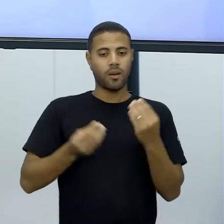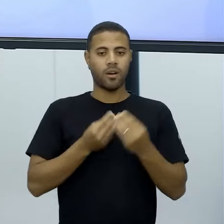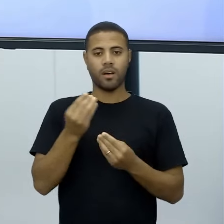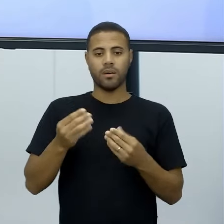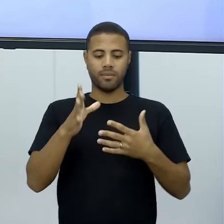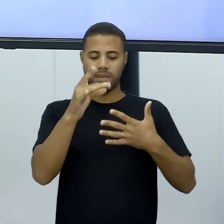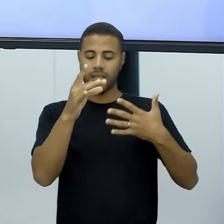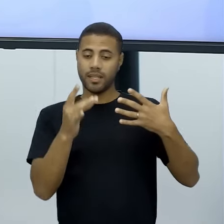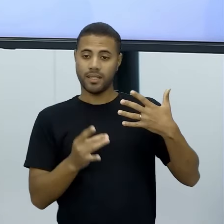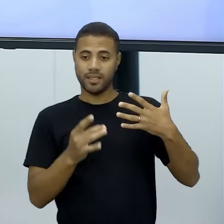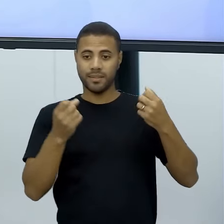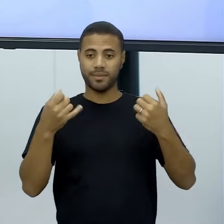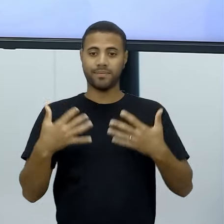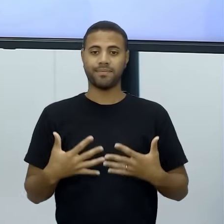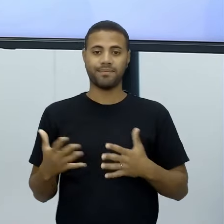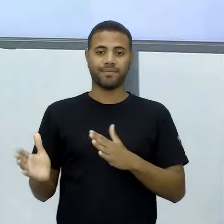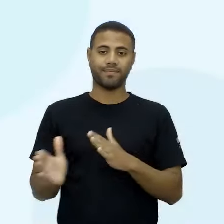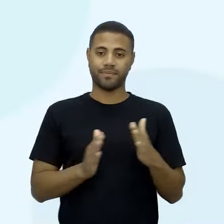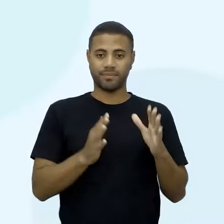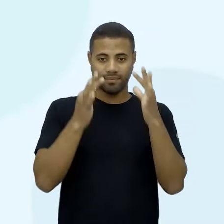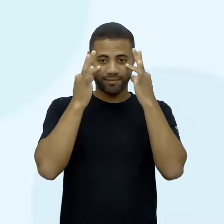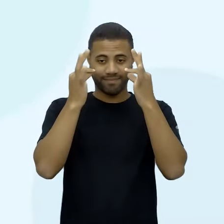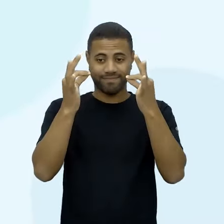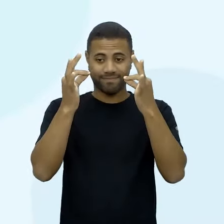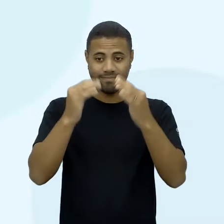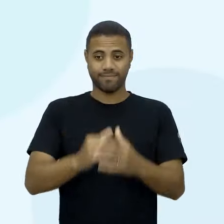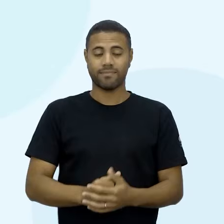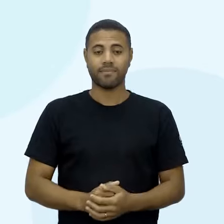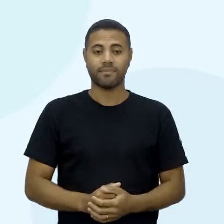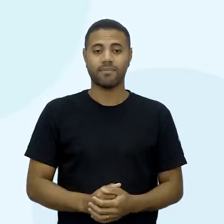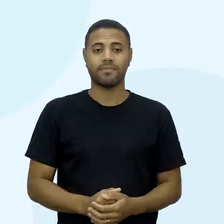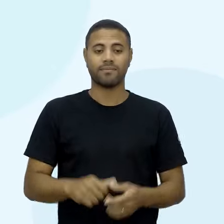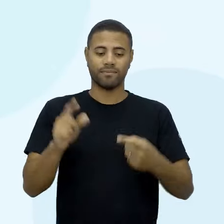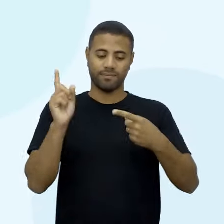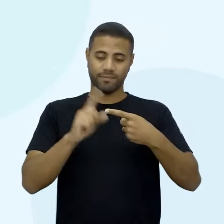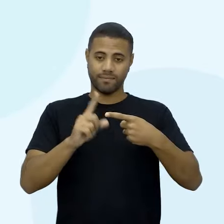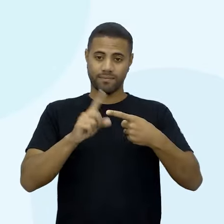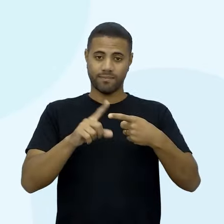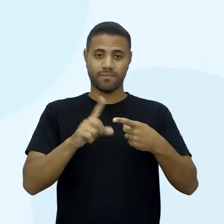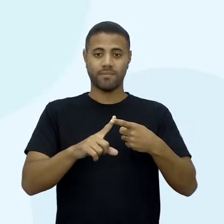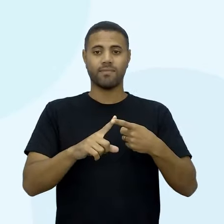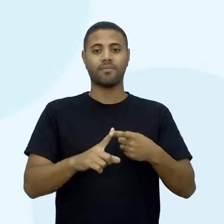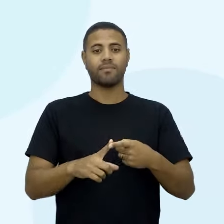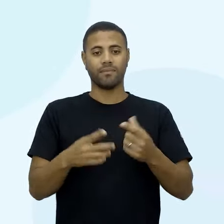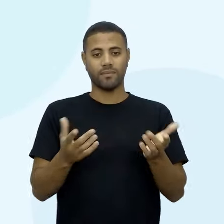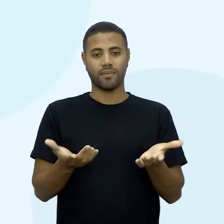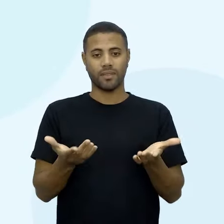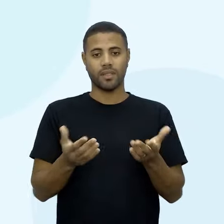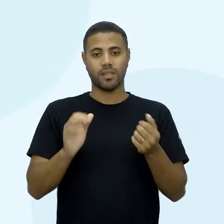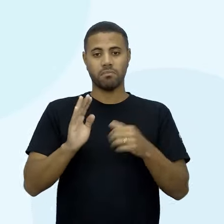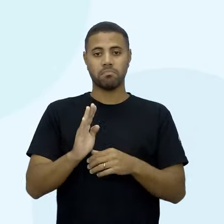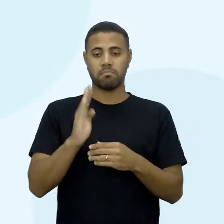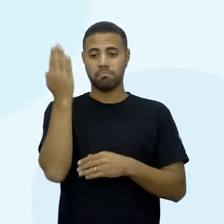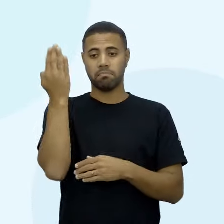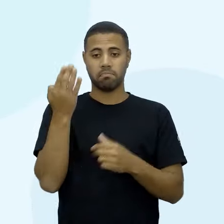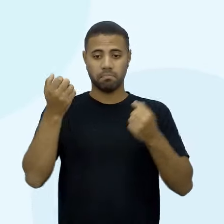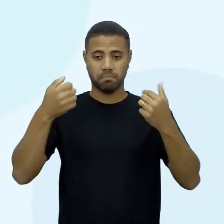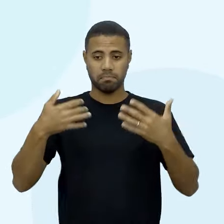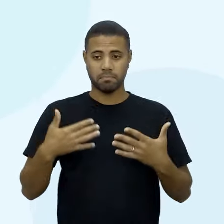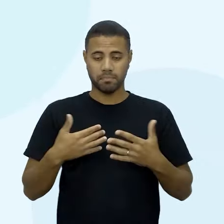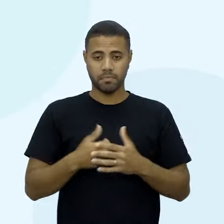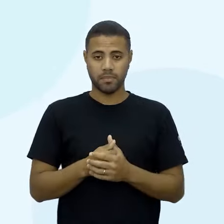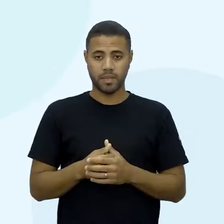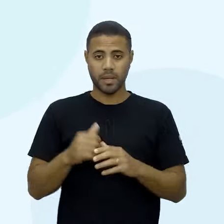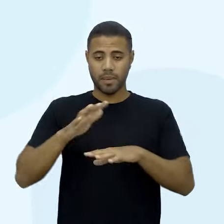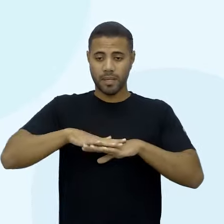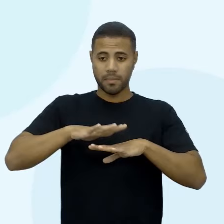um deles? Então, vamos lá, então. Tá. Então, temos aqui indicado a fórmula, né? A expressão matemática que